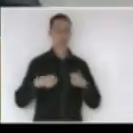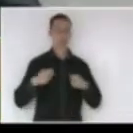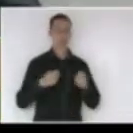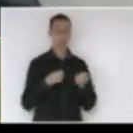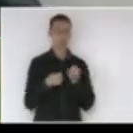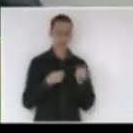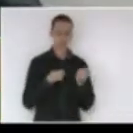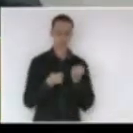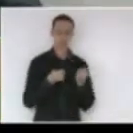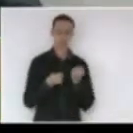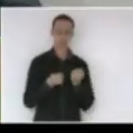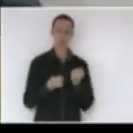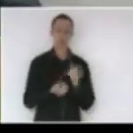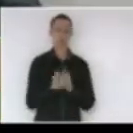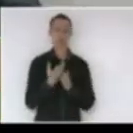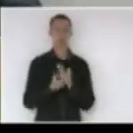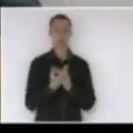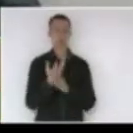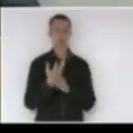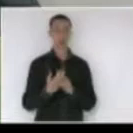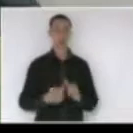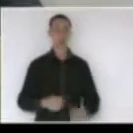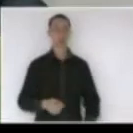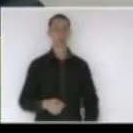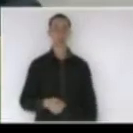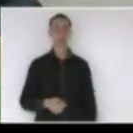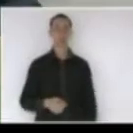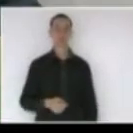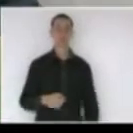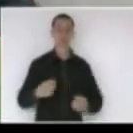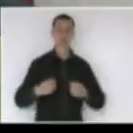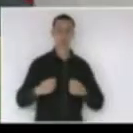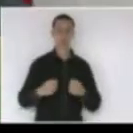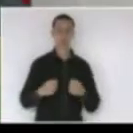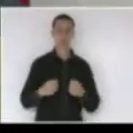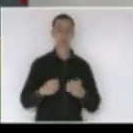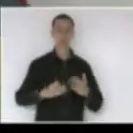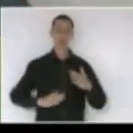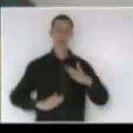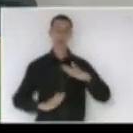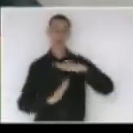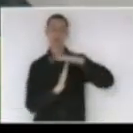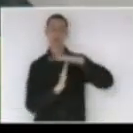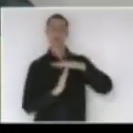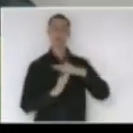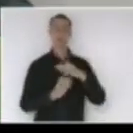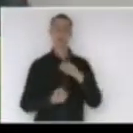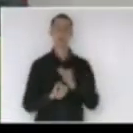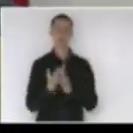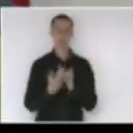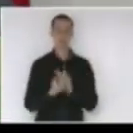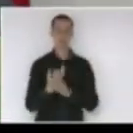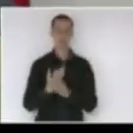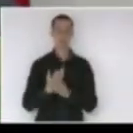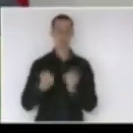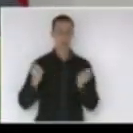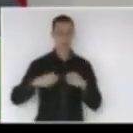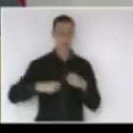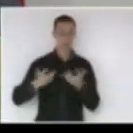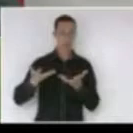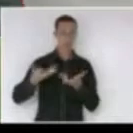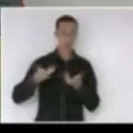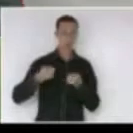da produção ou seja nós temos que limitar a produção para garantirmos além da qualidade